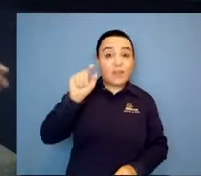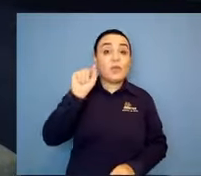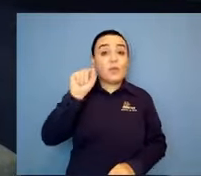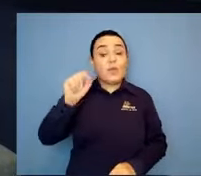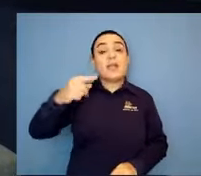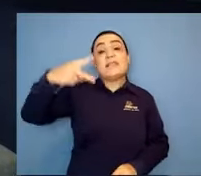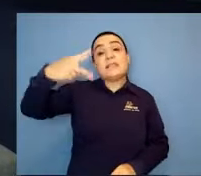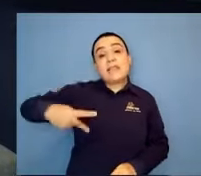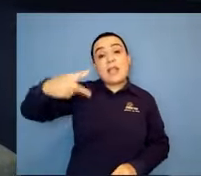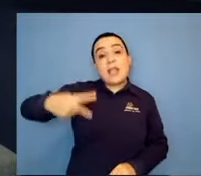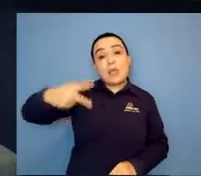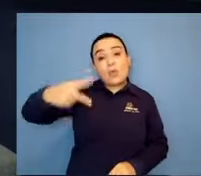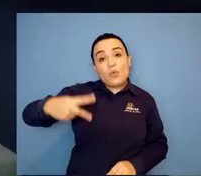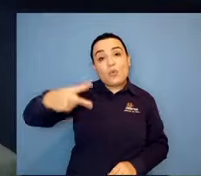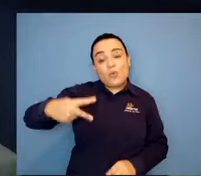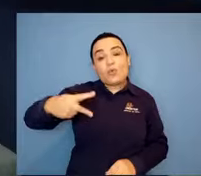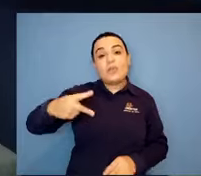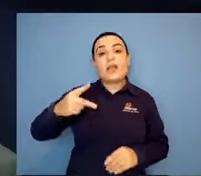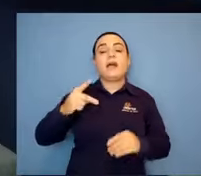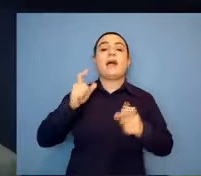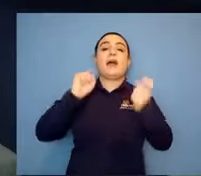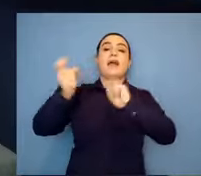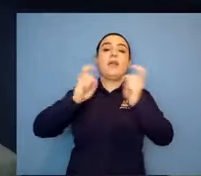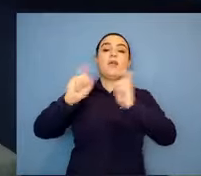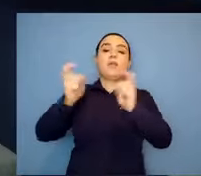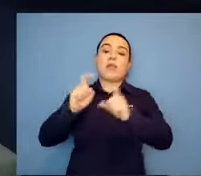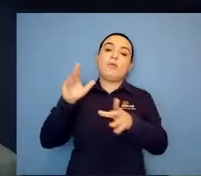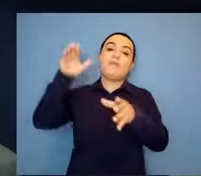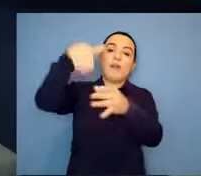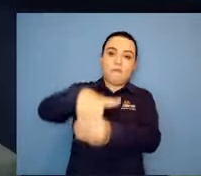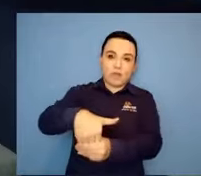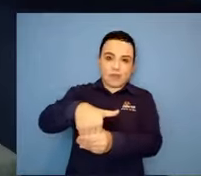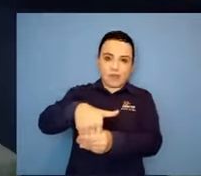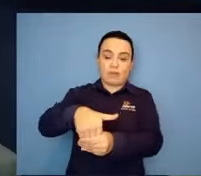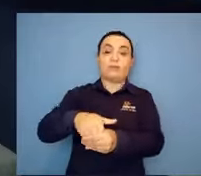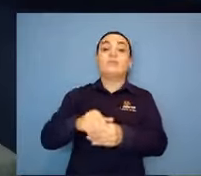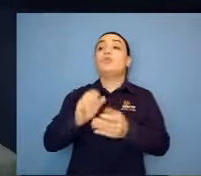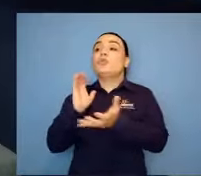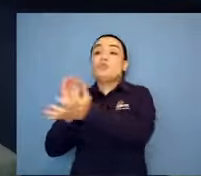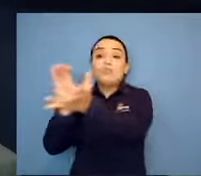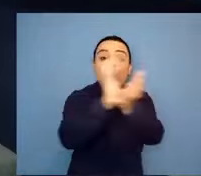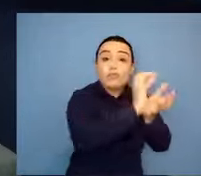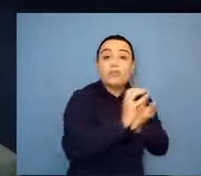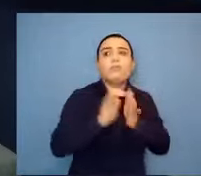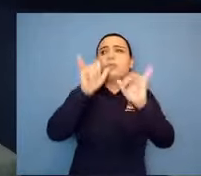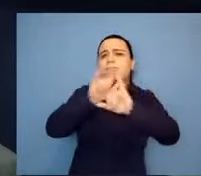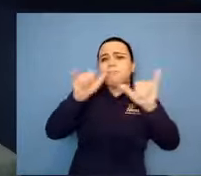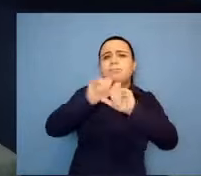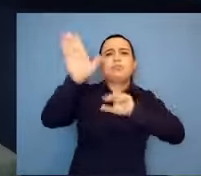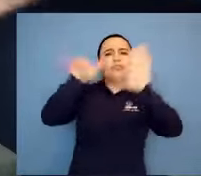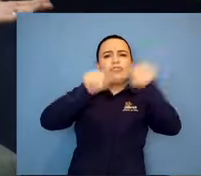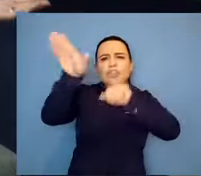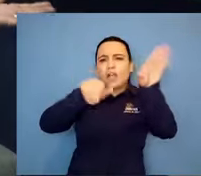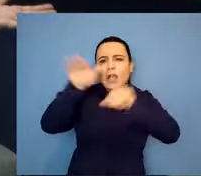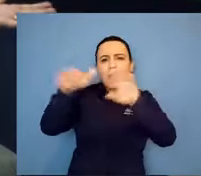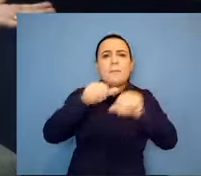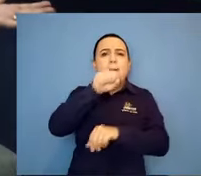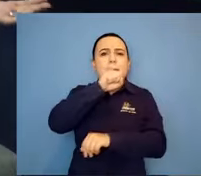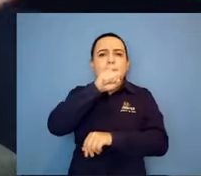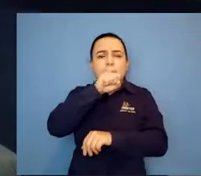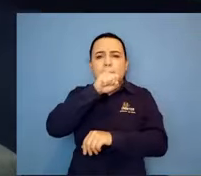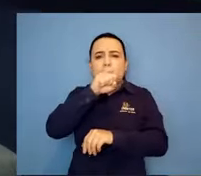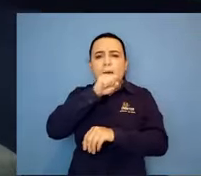Ah, sim. Então, a gente vai no grupo, chama as mães, né? E a gente vai lá, então, com camiseta, com cartaz para mostrar a